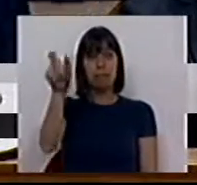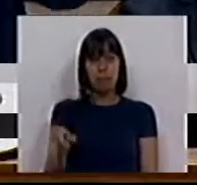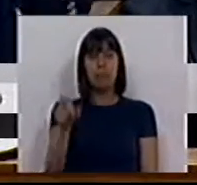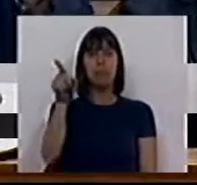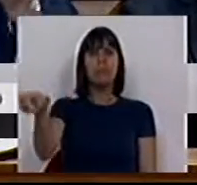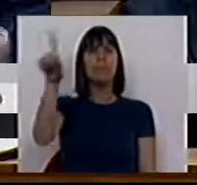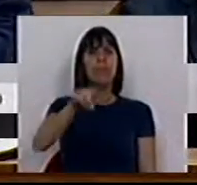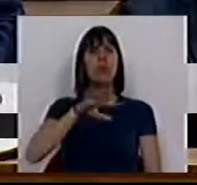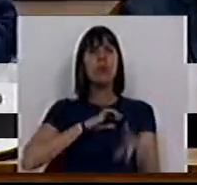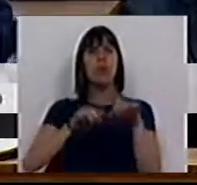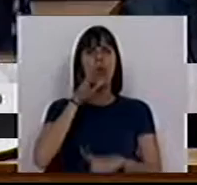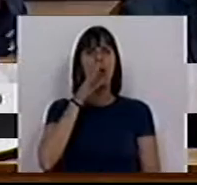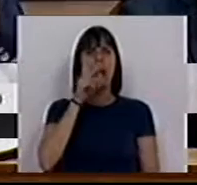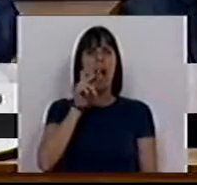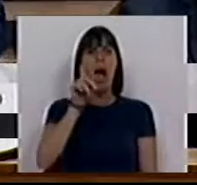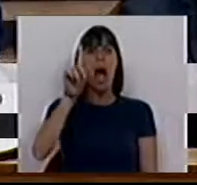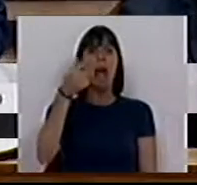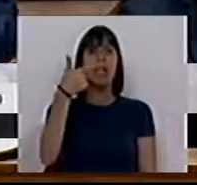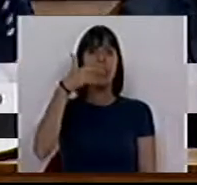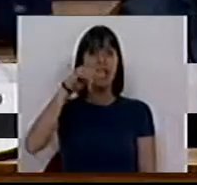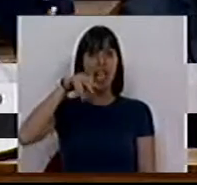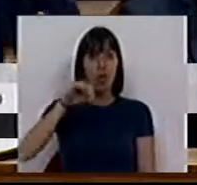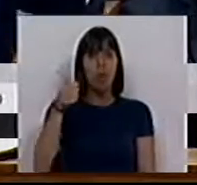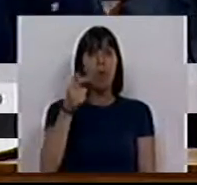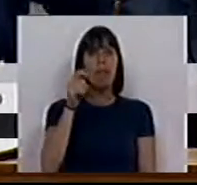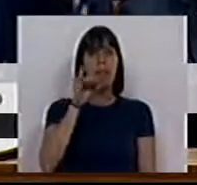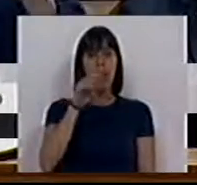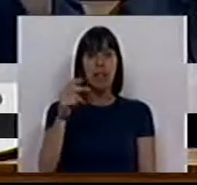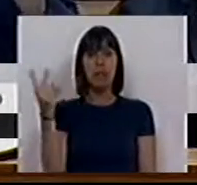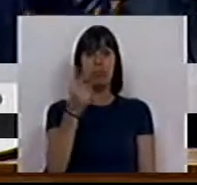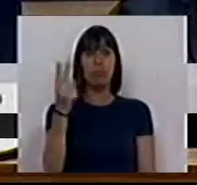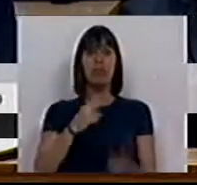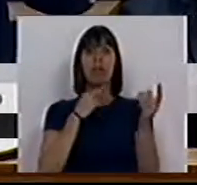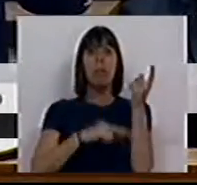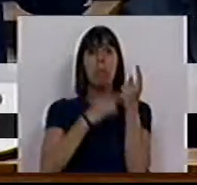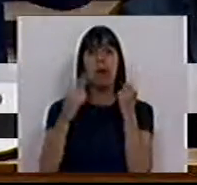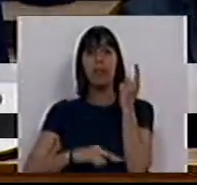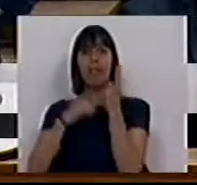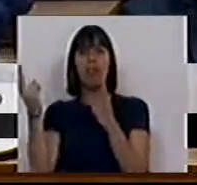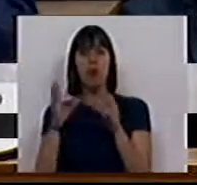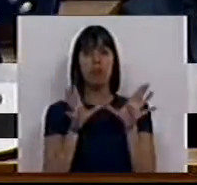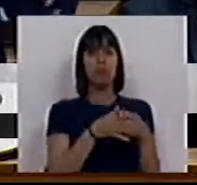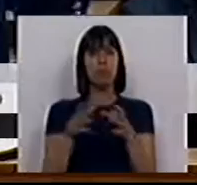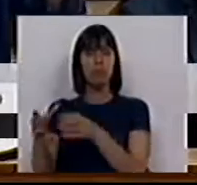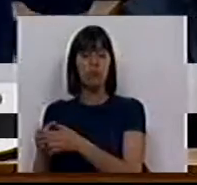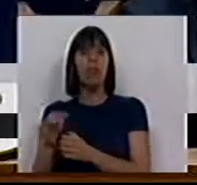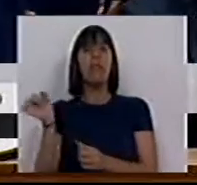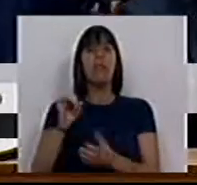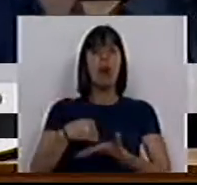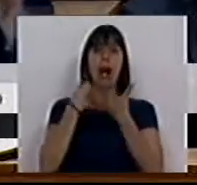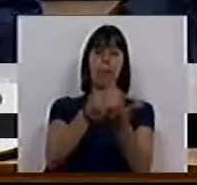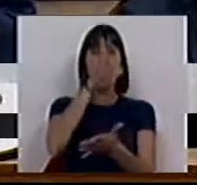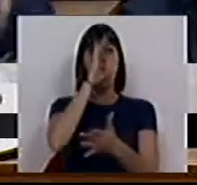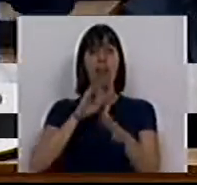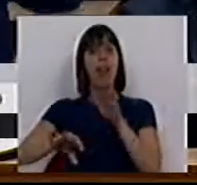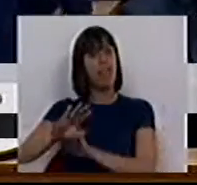e ao Sr. Deputado António Bessa, porque foram aqui os porta-vozes das bancadas que sustentam o Governo das